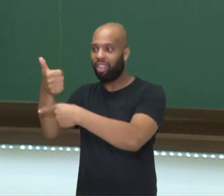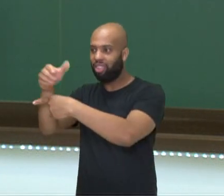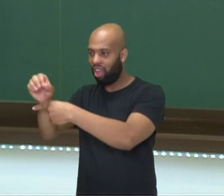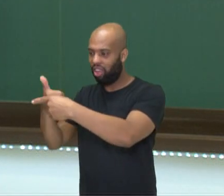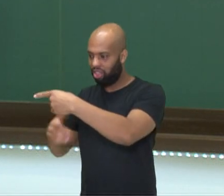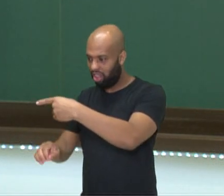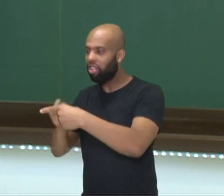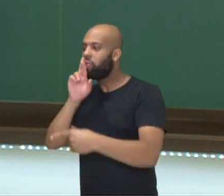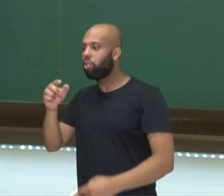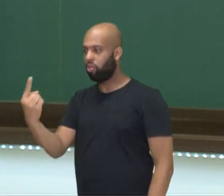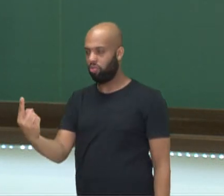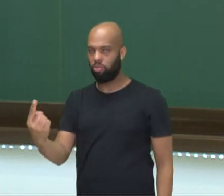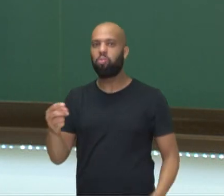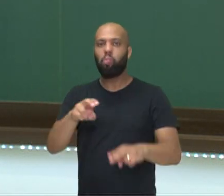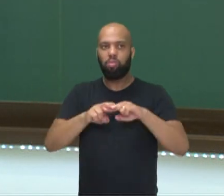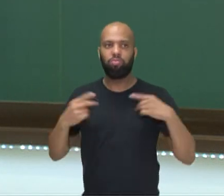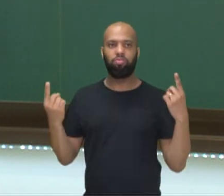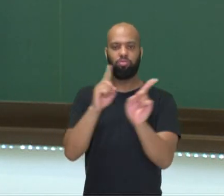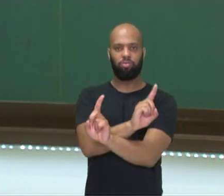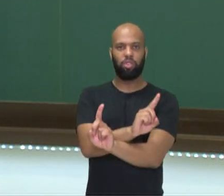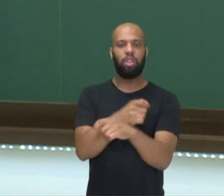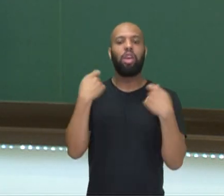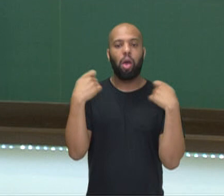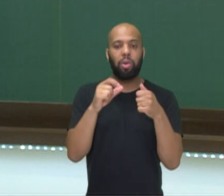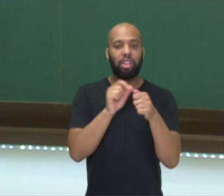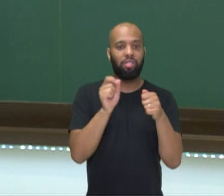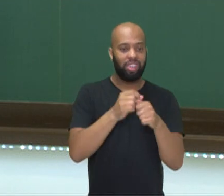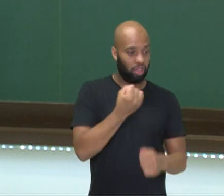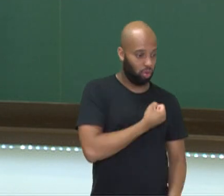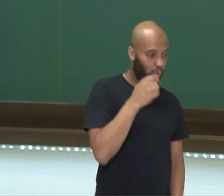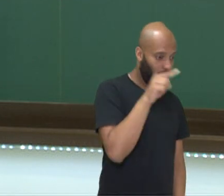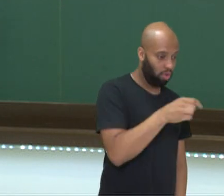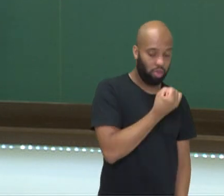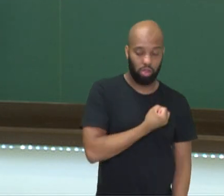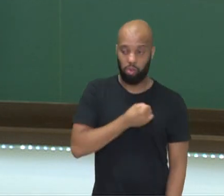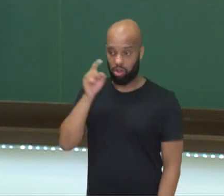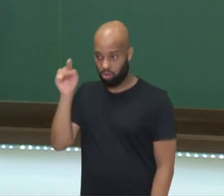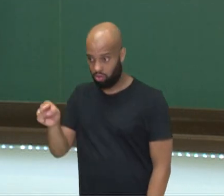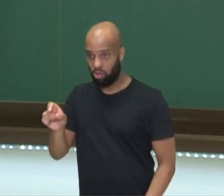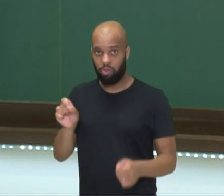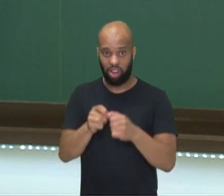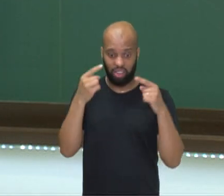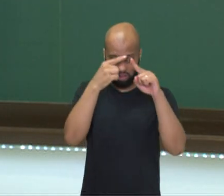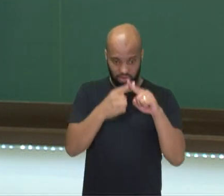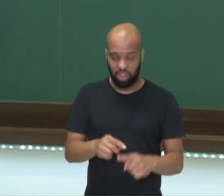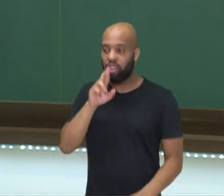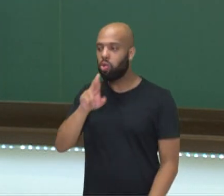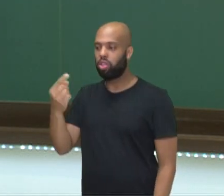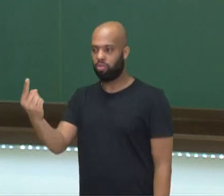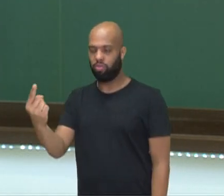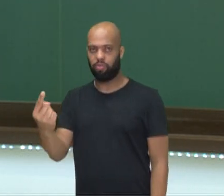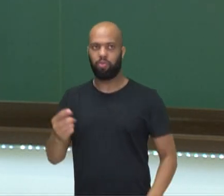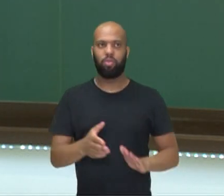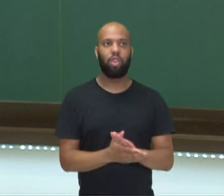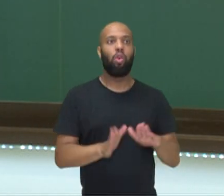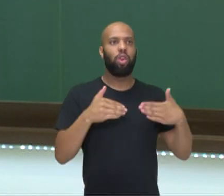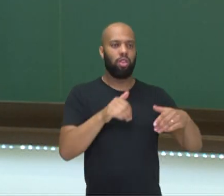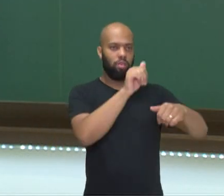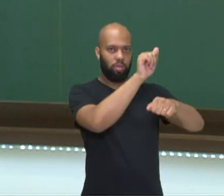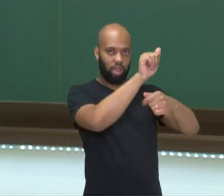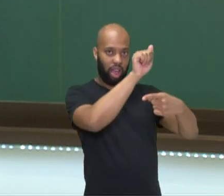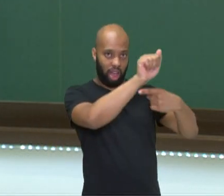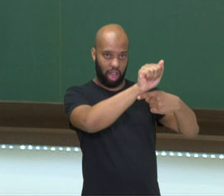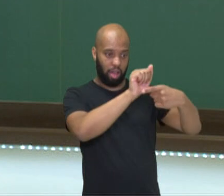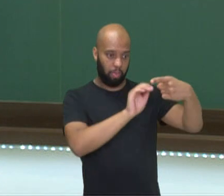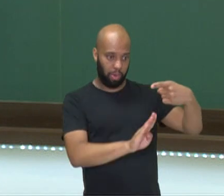eles são inversos. Para ser inverso, o que tem que ser? A multiplicação tem que dar 1. Então, o inverso de A sobre B é o quê? É B sobre A.